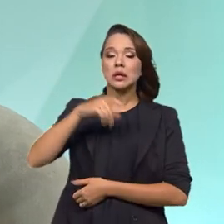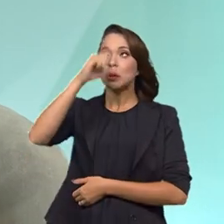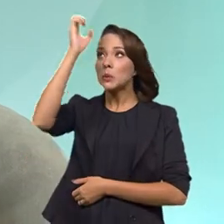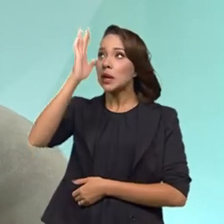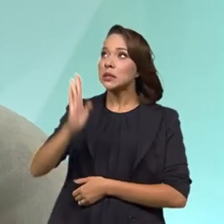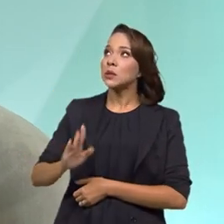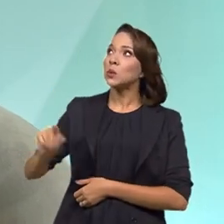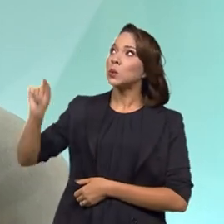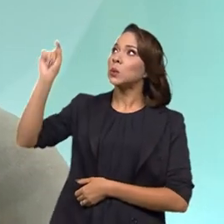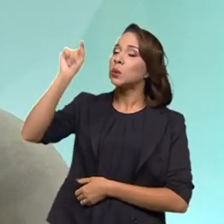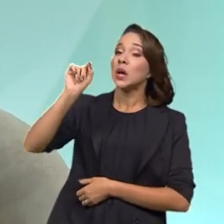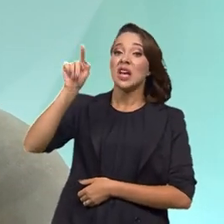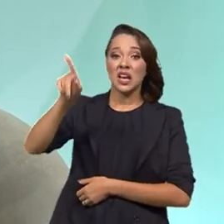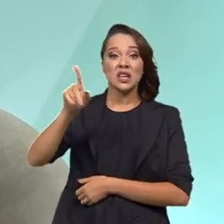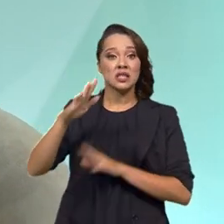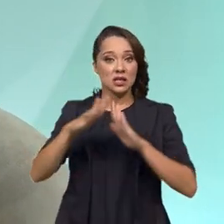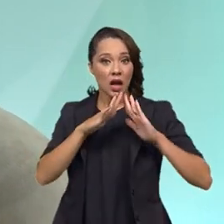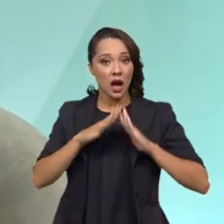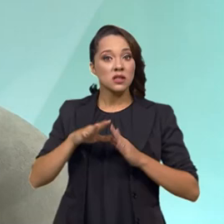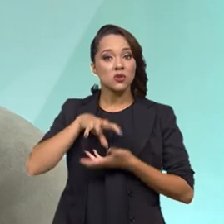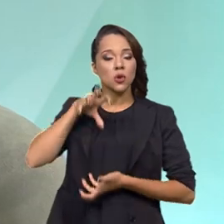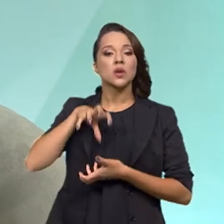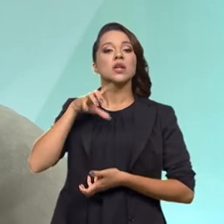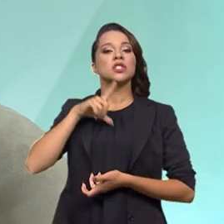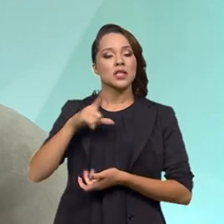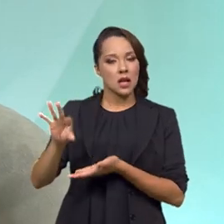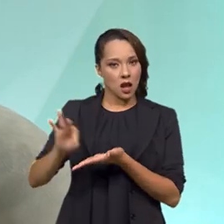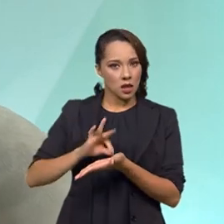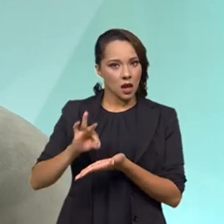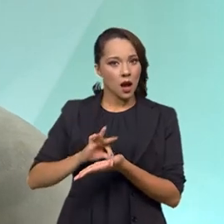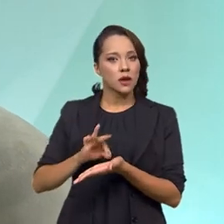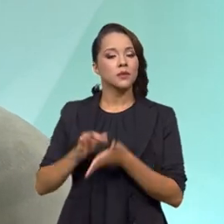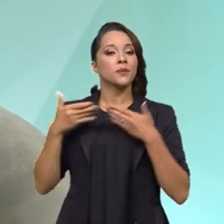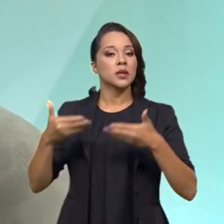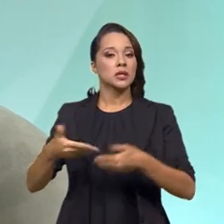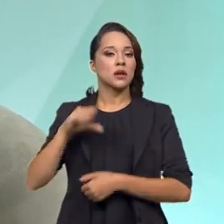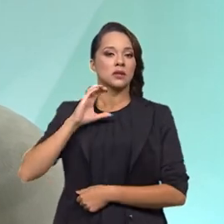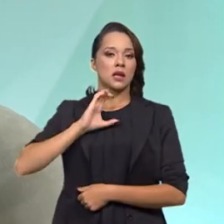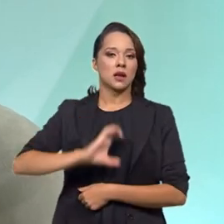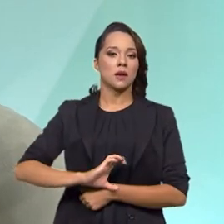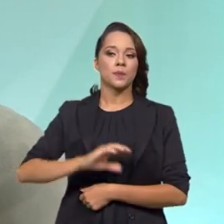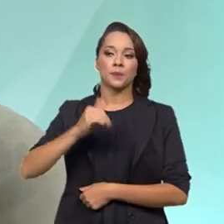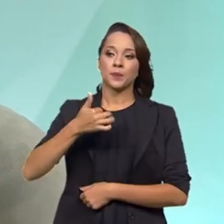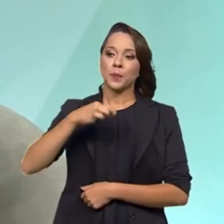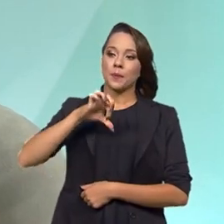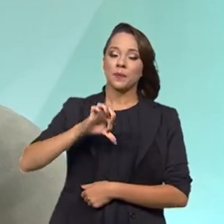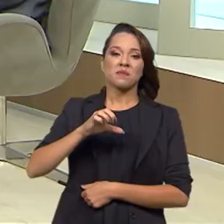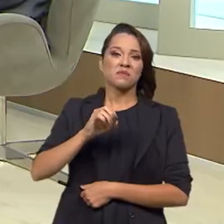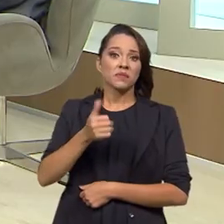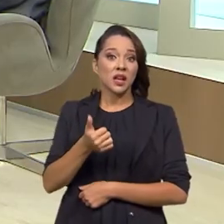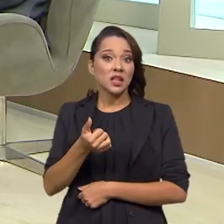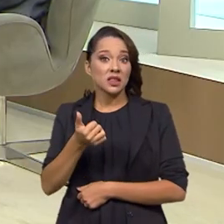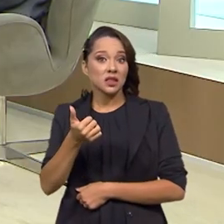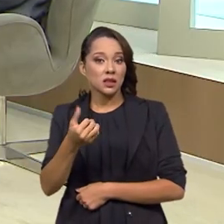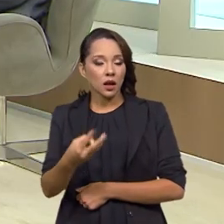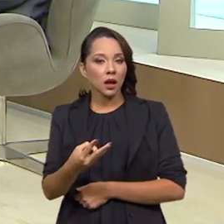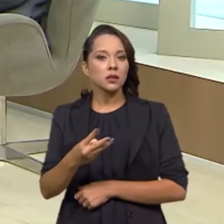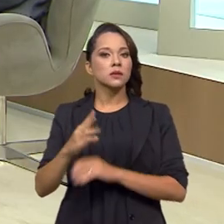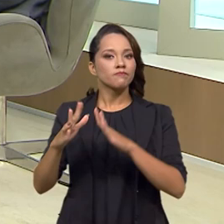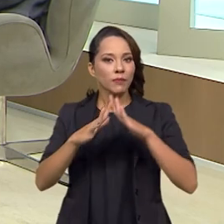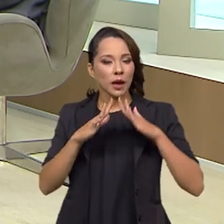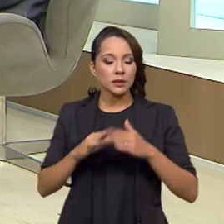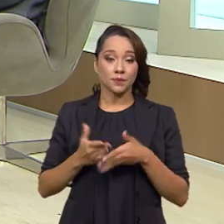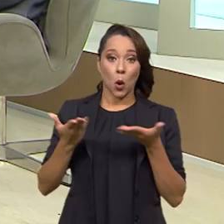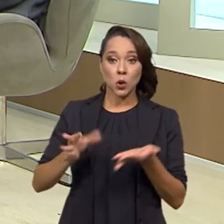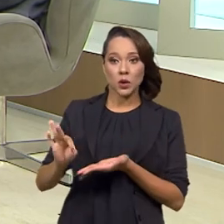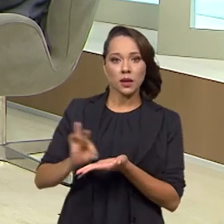Essas instituições tinham cadastro no Ministério da Estadania de 1.913 entidades e hoje o